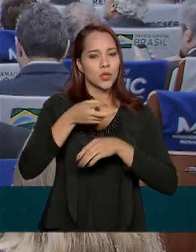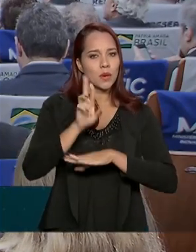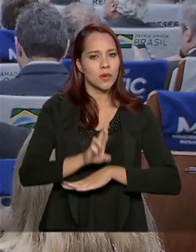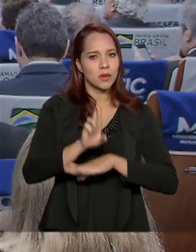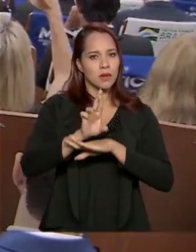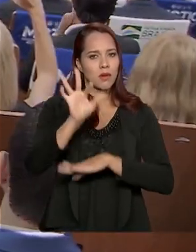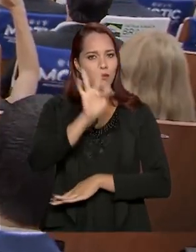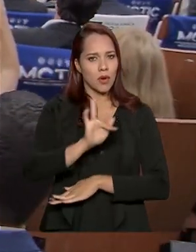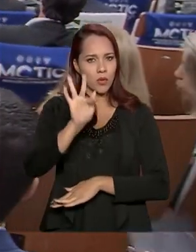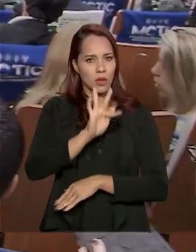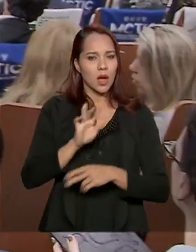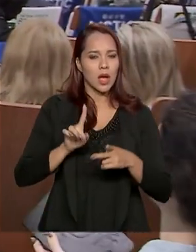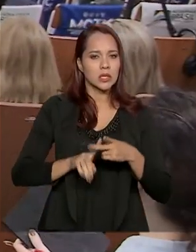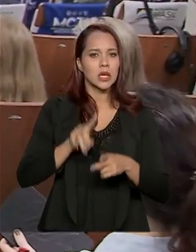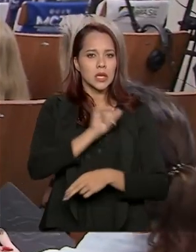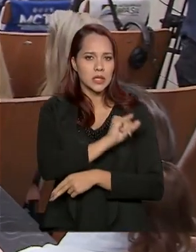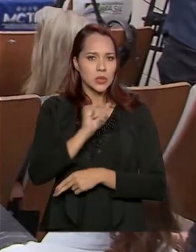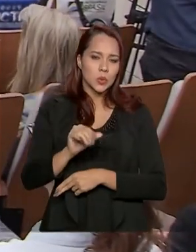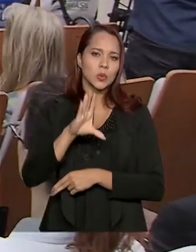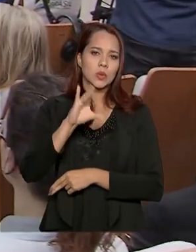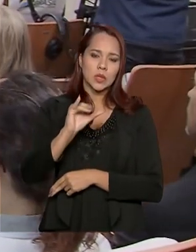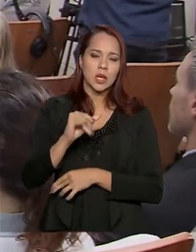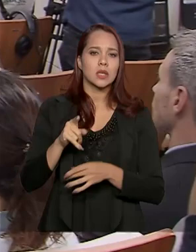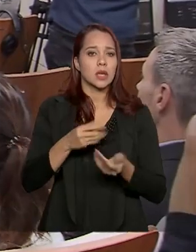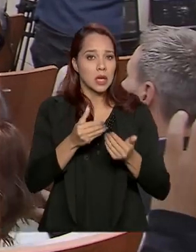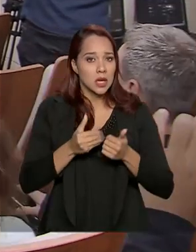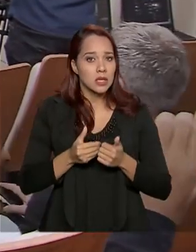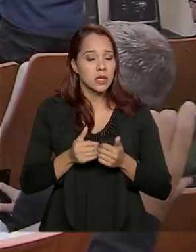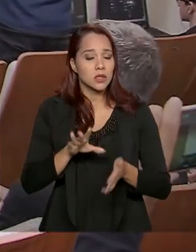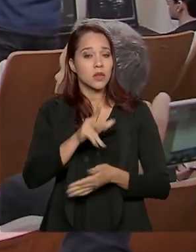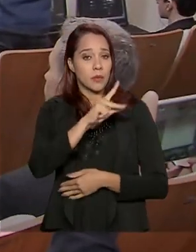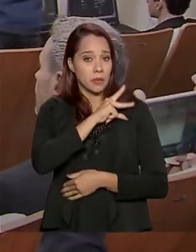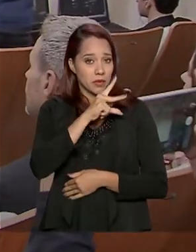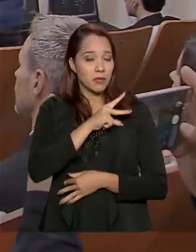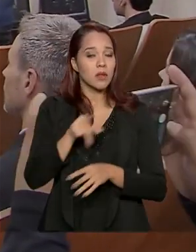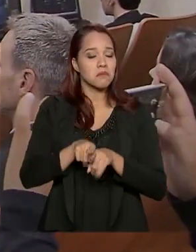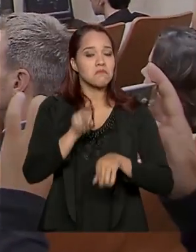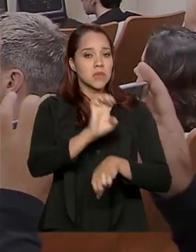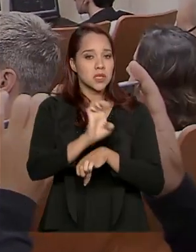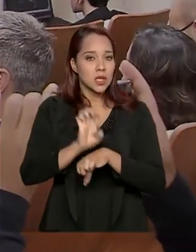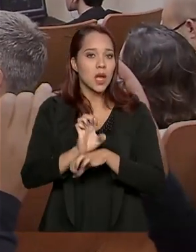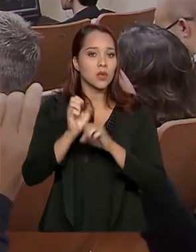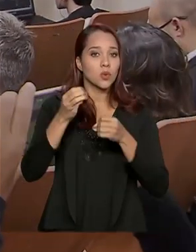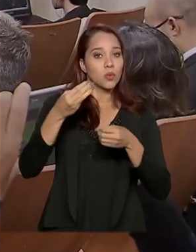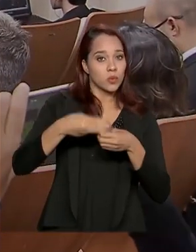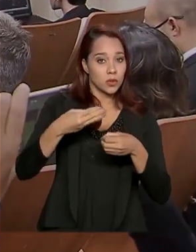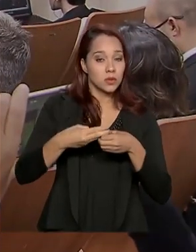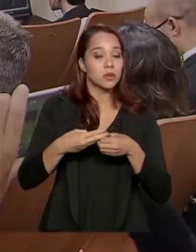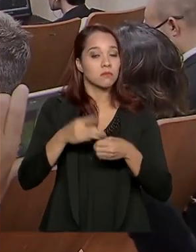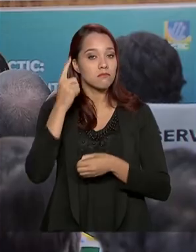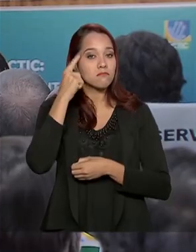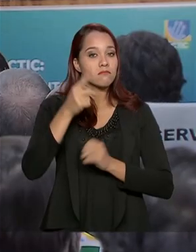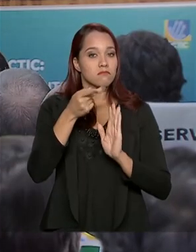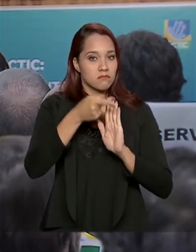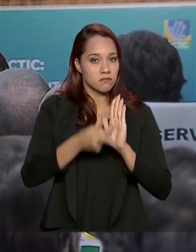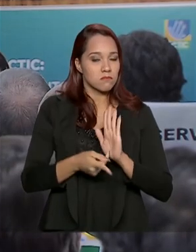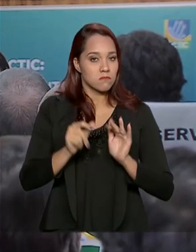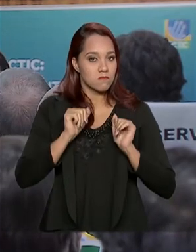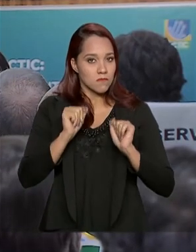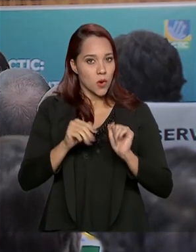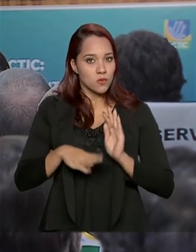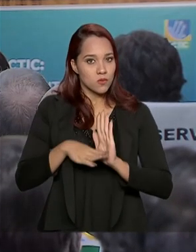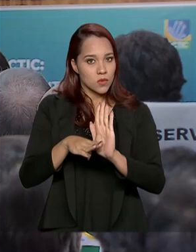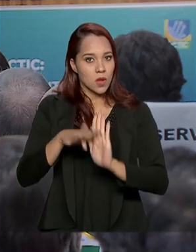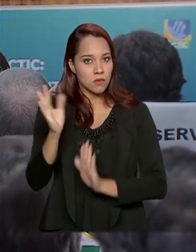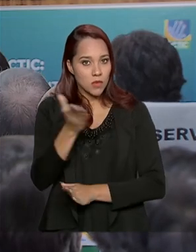universidades, de institutos de ciência, iniciativa privada, além de estados e municípios, ideias de projetos que possam ajudar